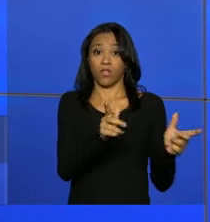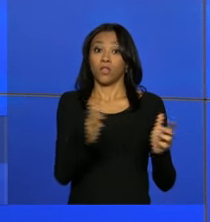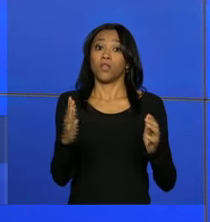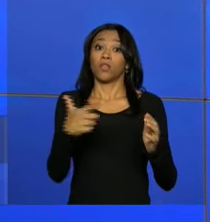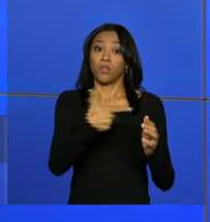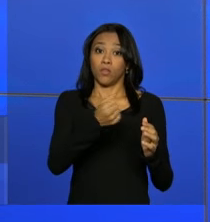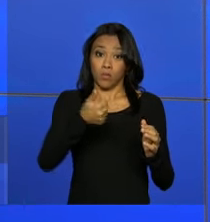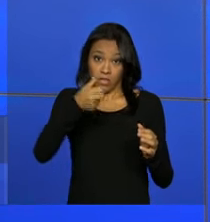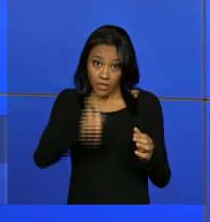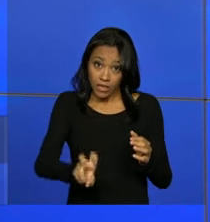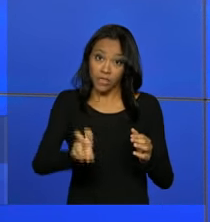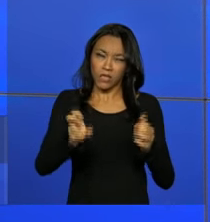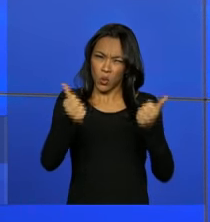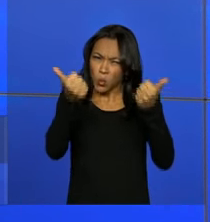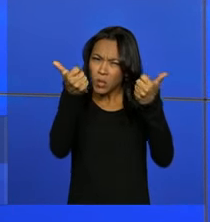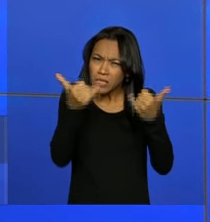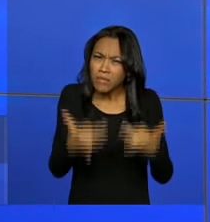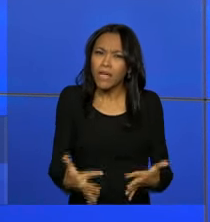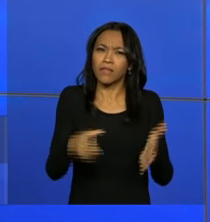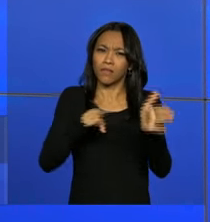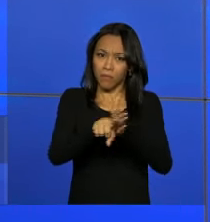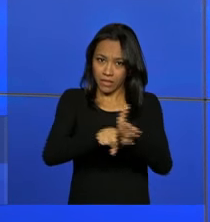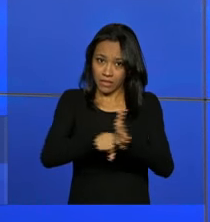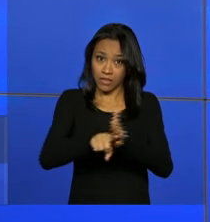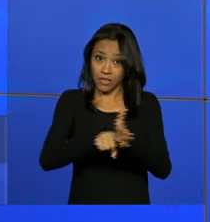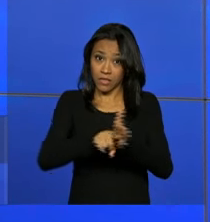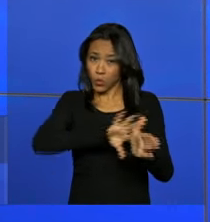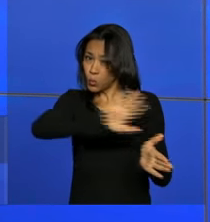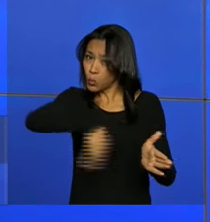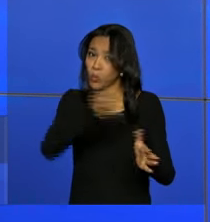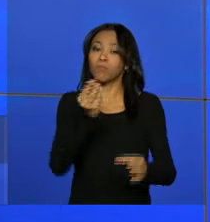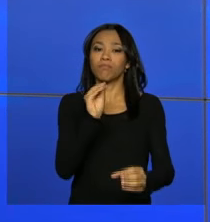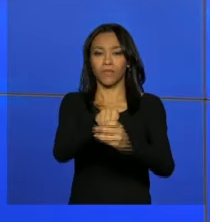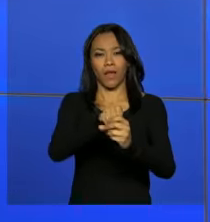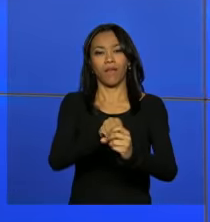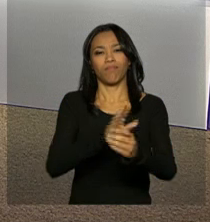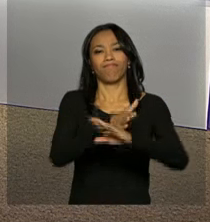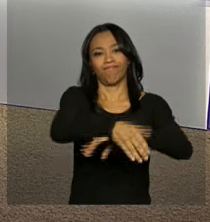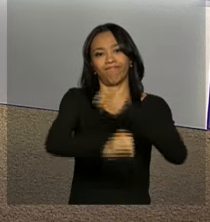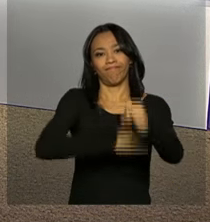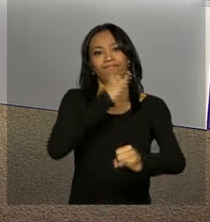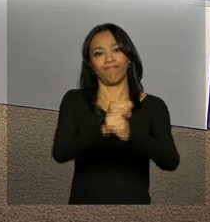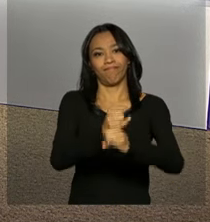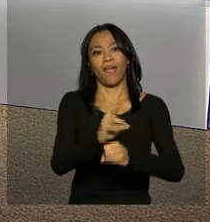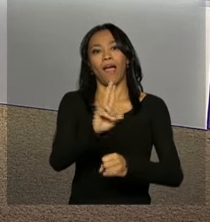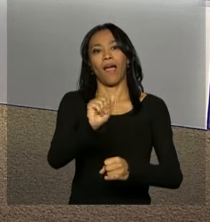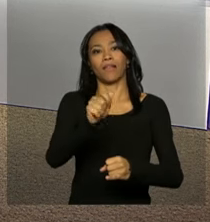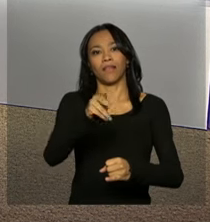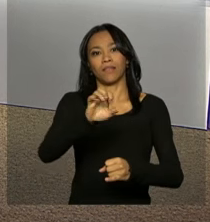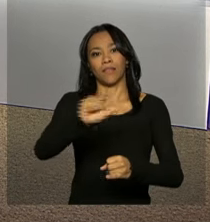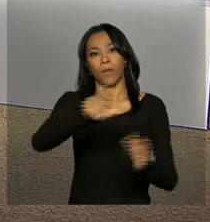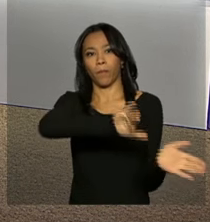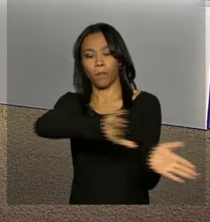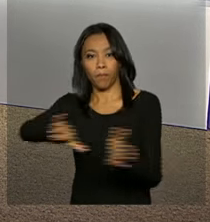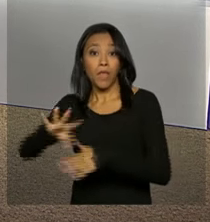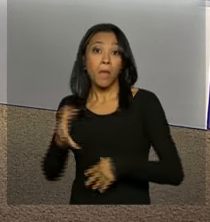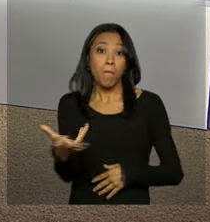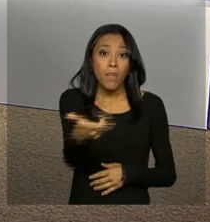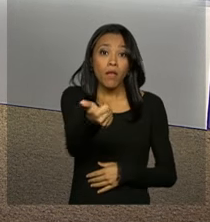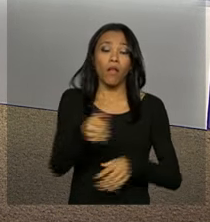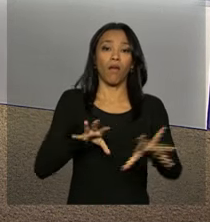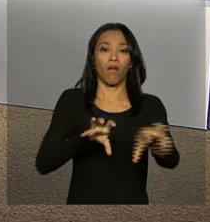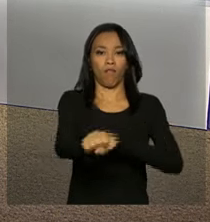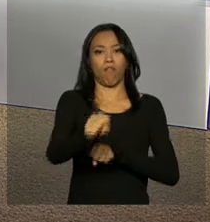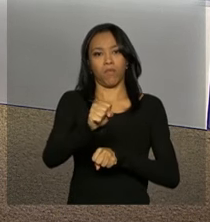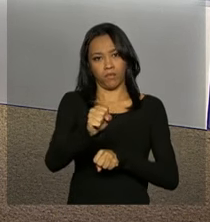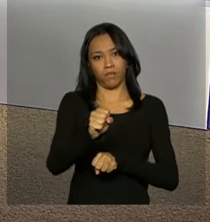Os dados completos da pesquisa de satisfação estão na página da Anatel. Melhorar a formação dos professores em todo o